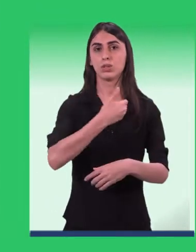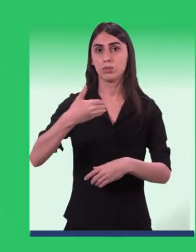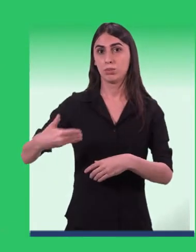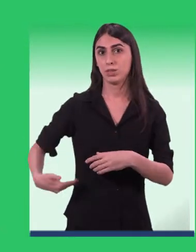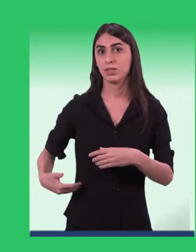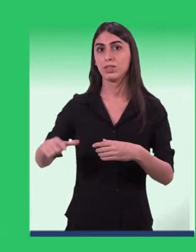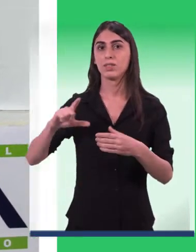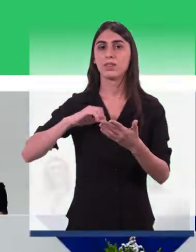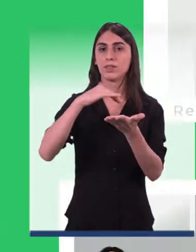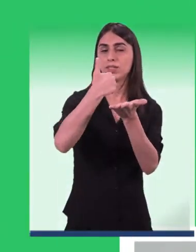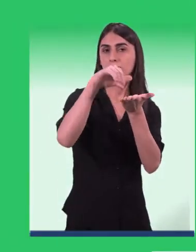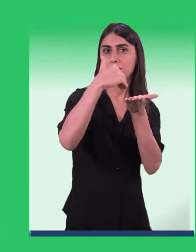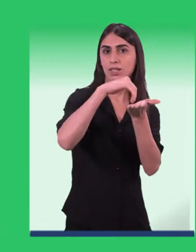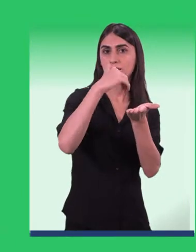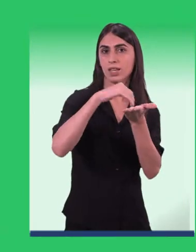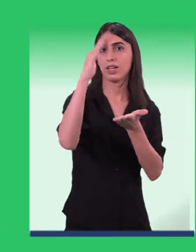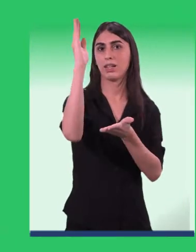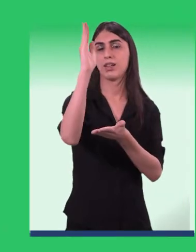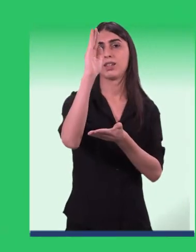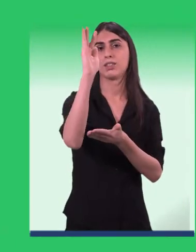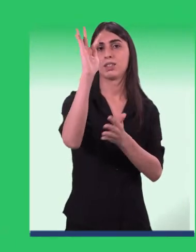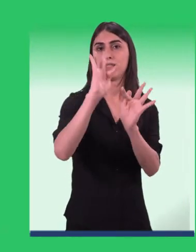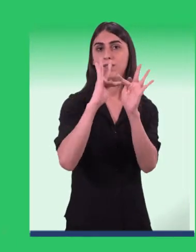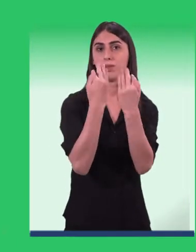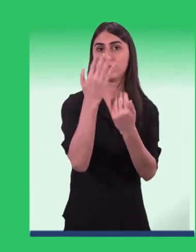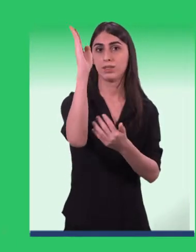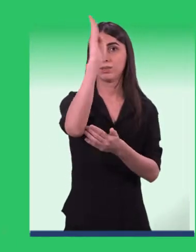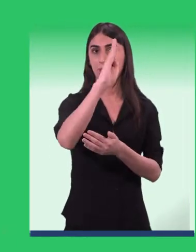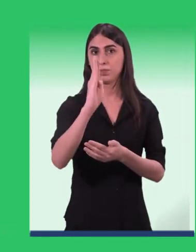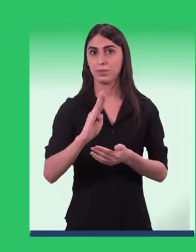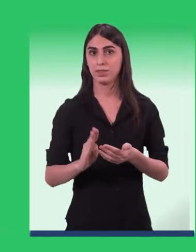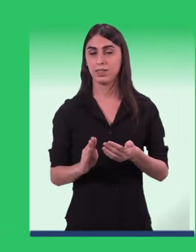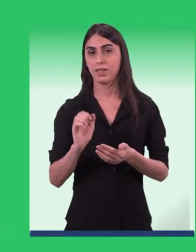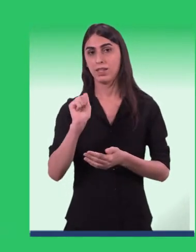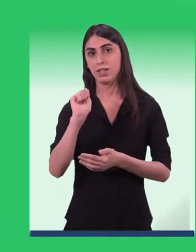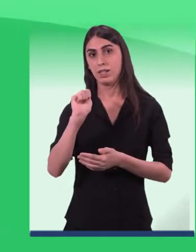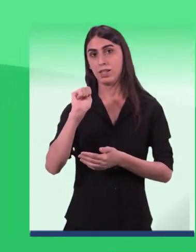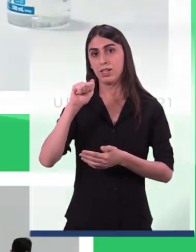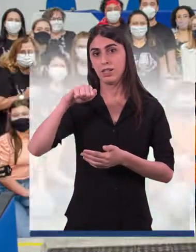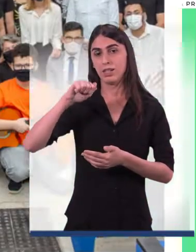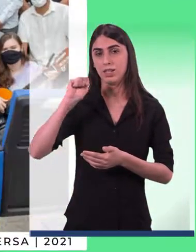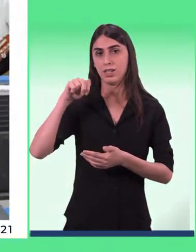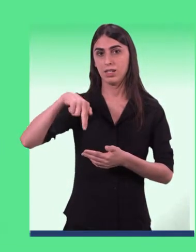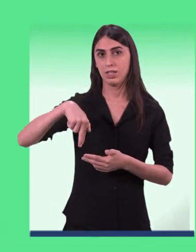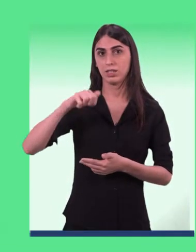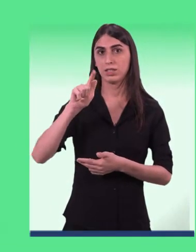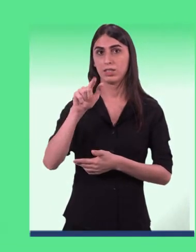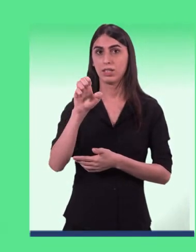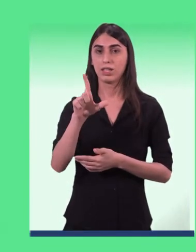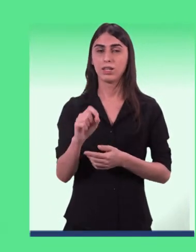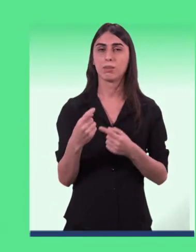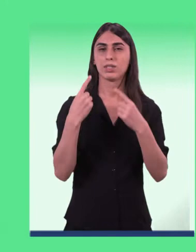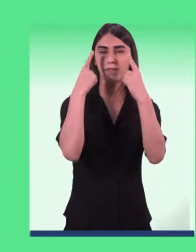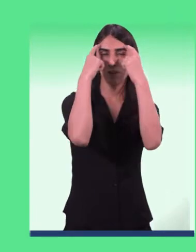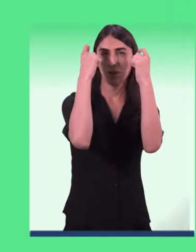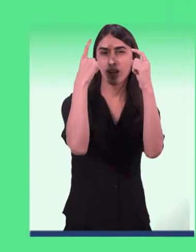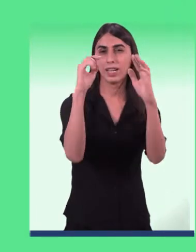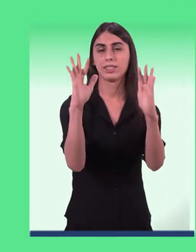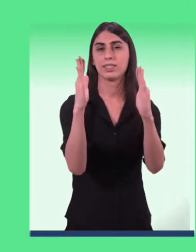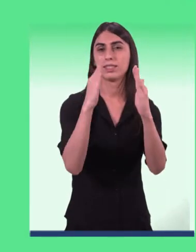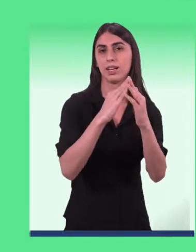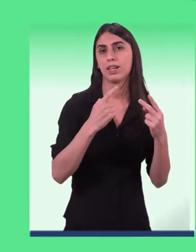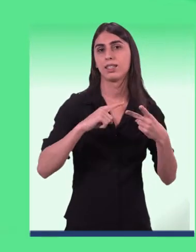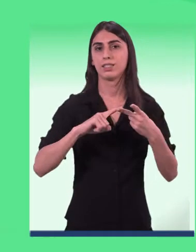com a presença da Secretária Nacional da Família, a doutora Ângela Gandra Martins, onde foram debatidos assuntos como violência